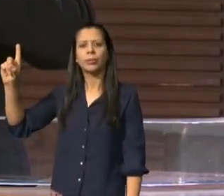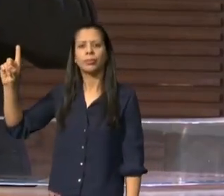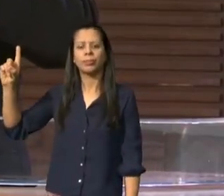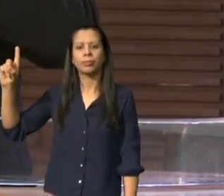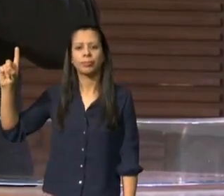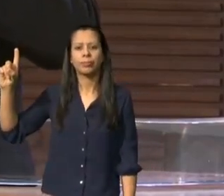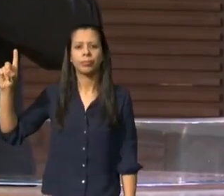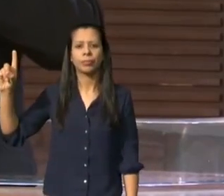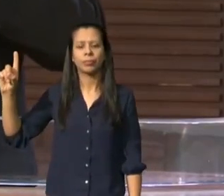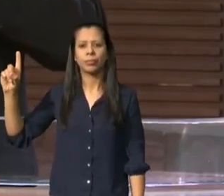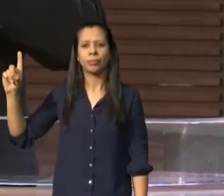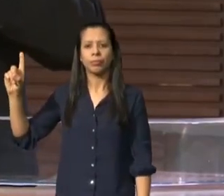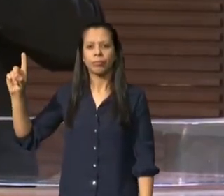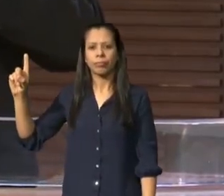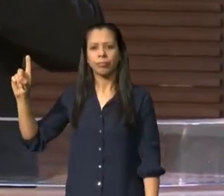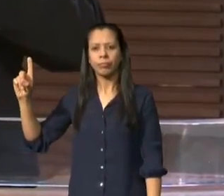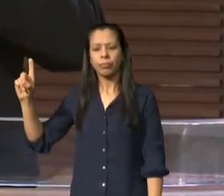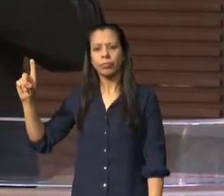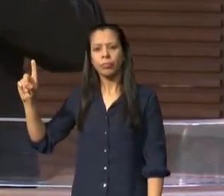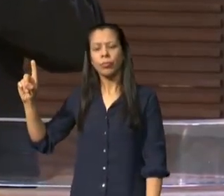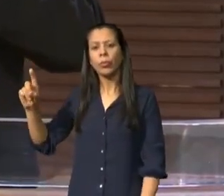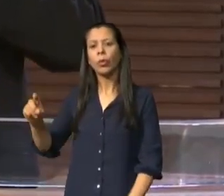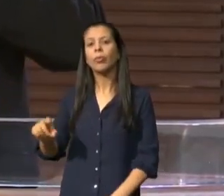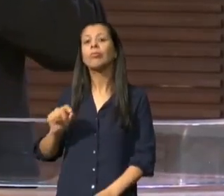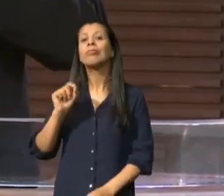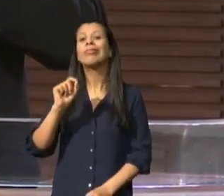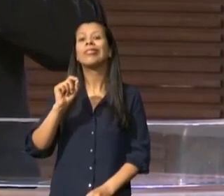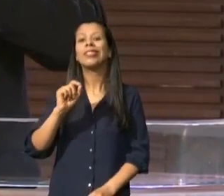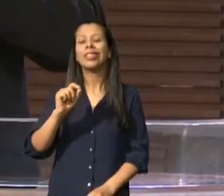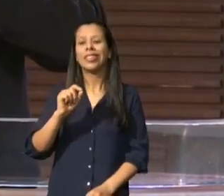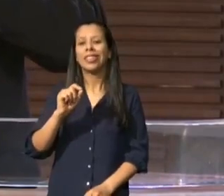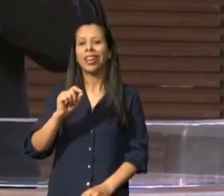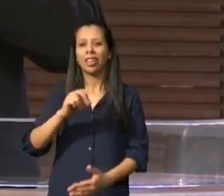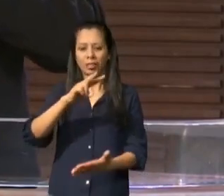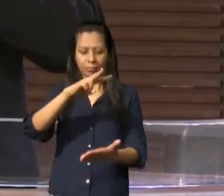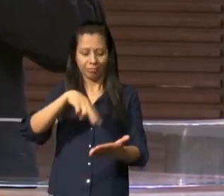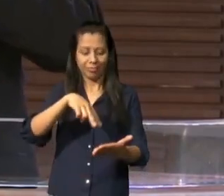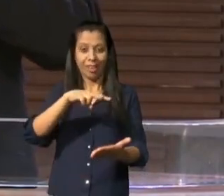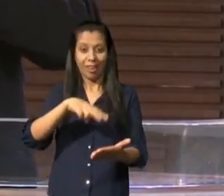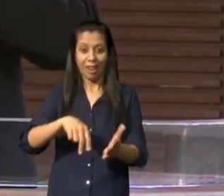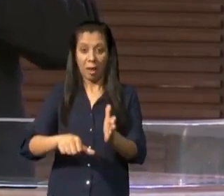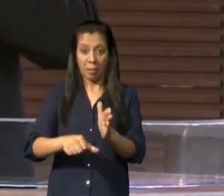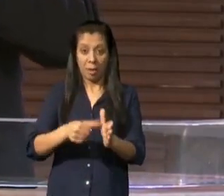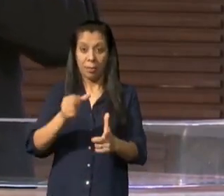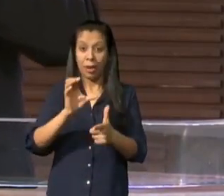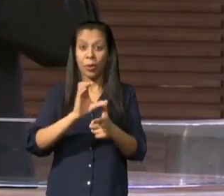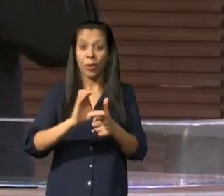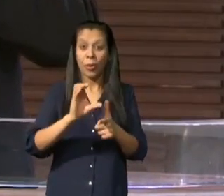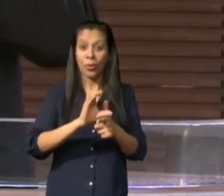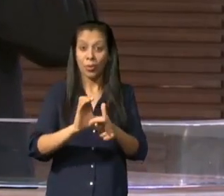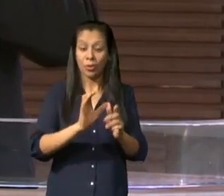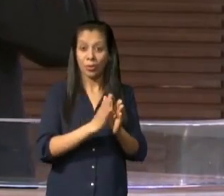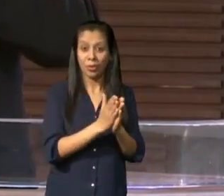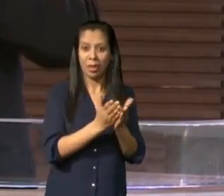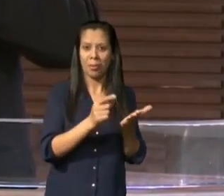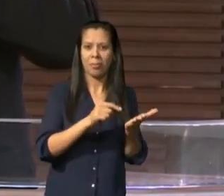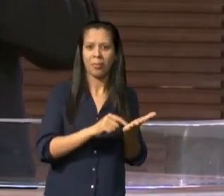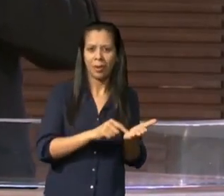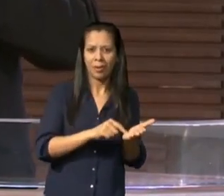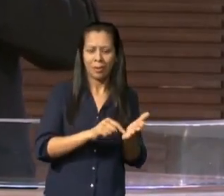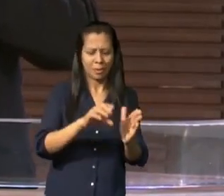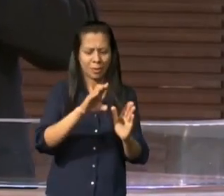por isso os primeiros capítulos da primeira carta aos corintos são capítulos